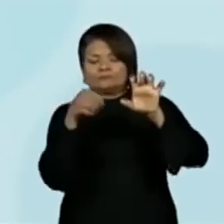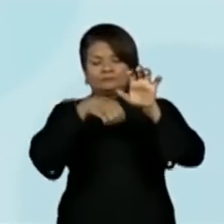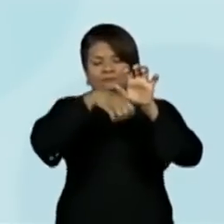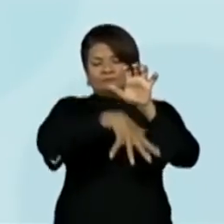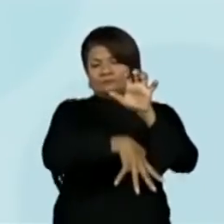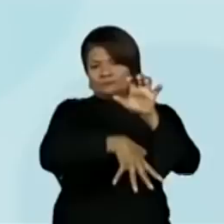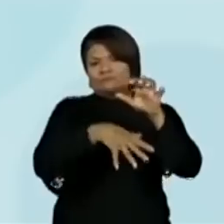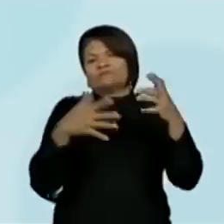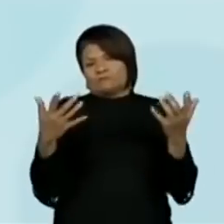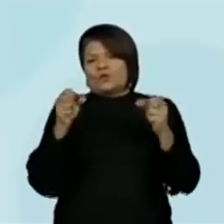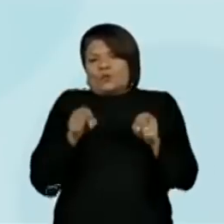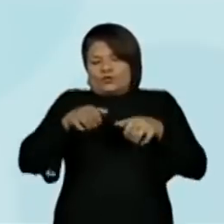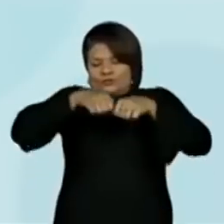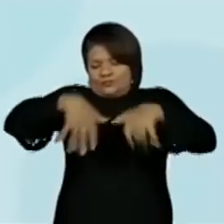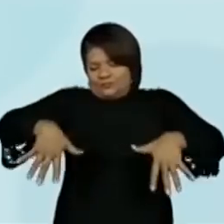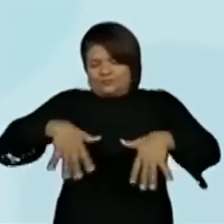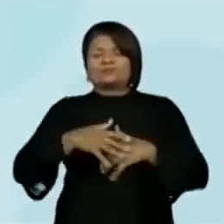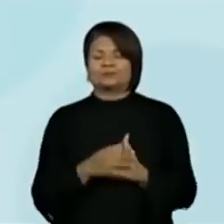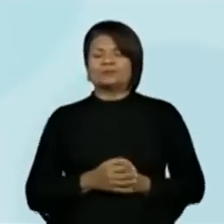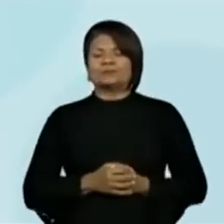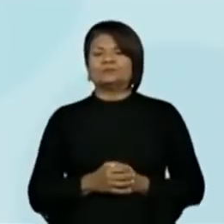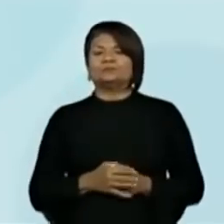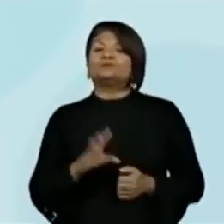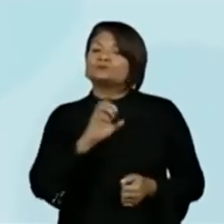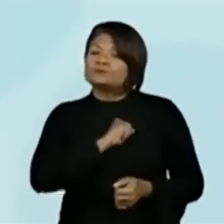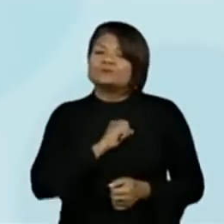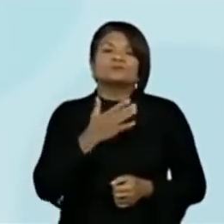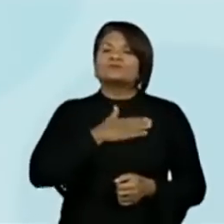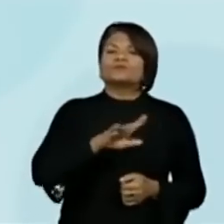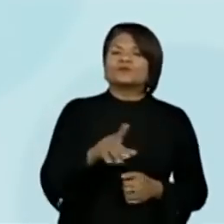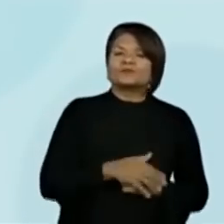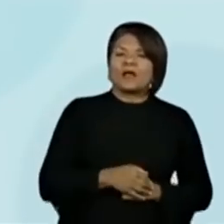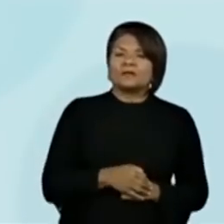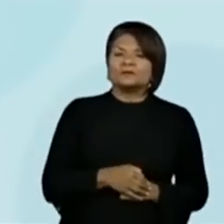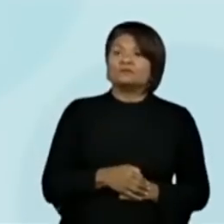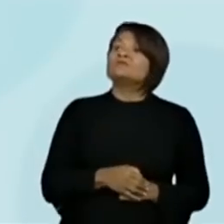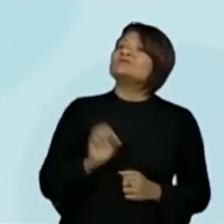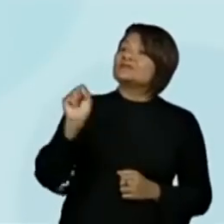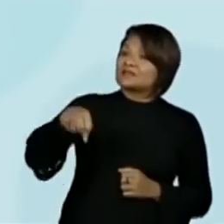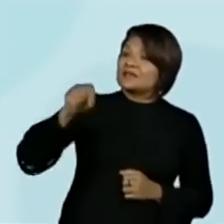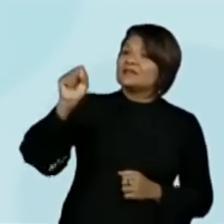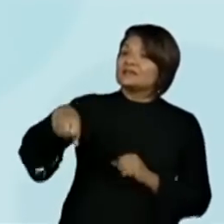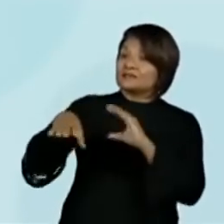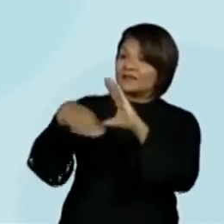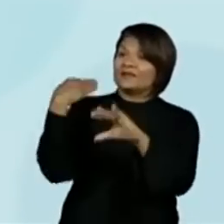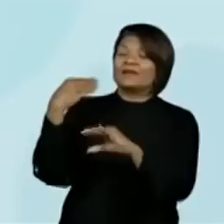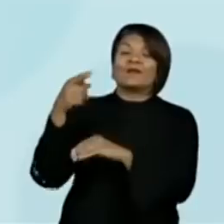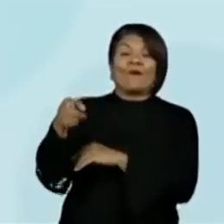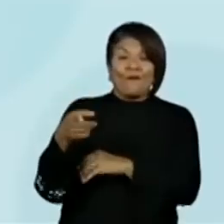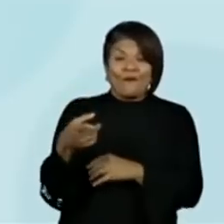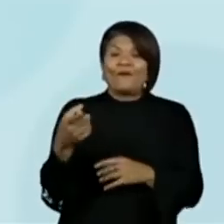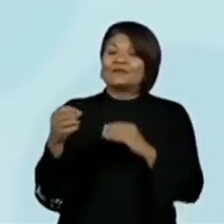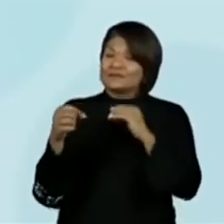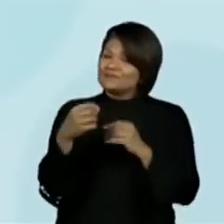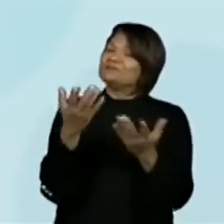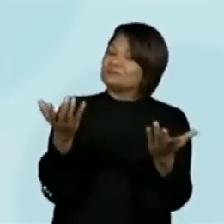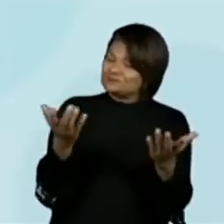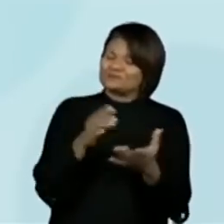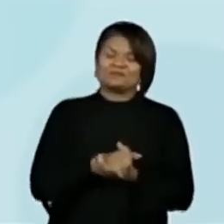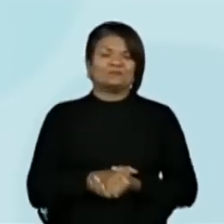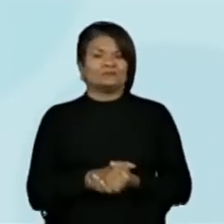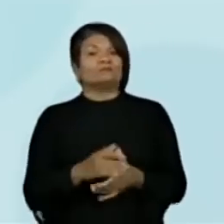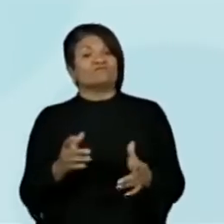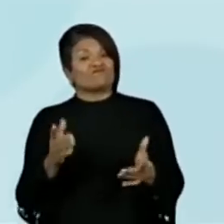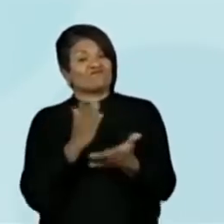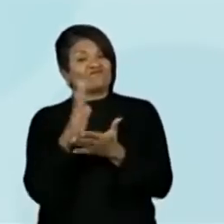não gostaram dessa ideia de mapa mental? Gostaram ou não gostaram? Sim, sim, eu, olha só, sim, sim. Não, tem